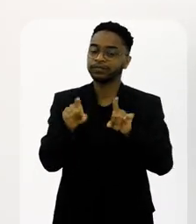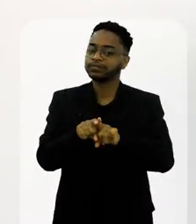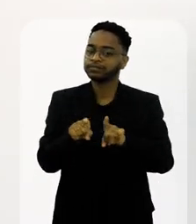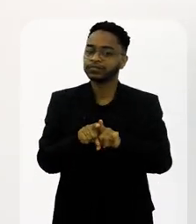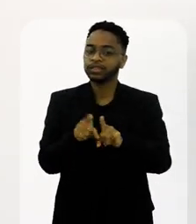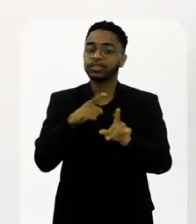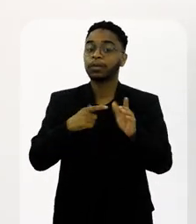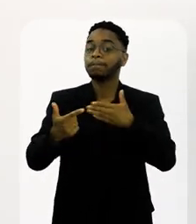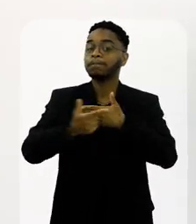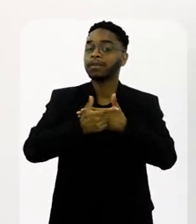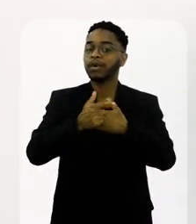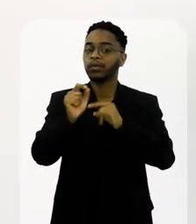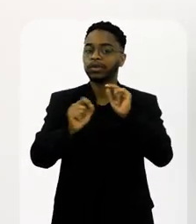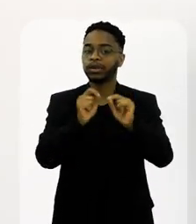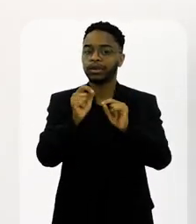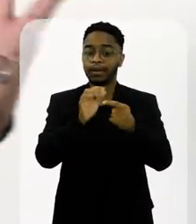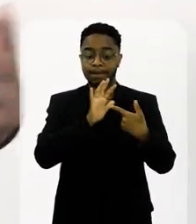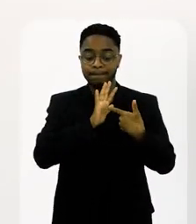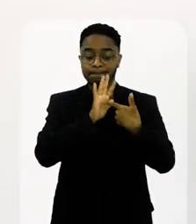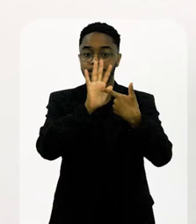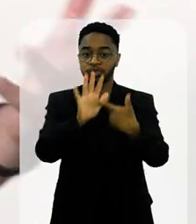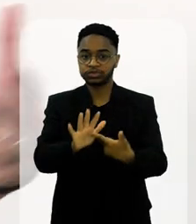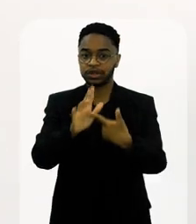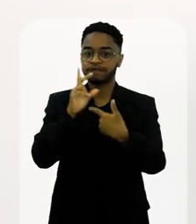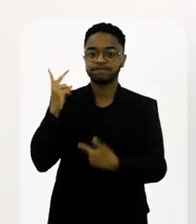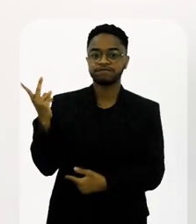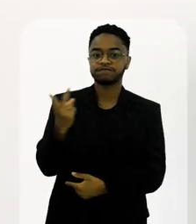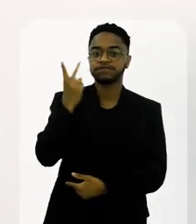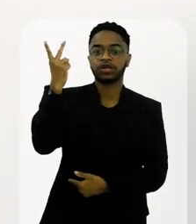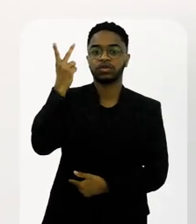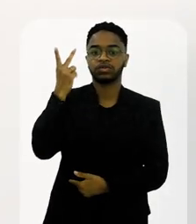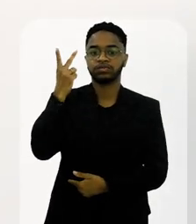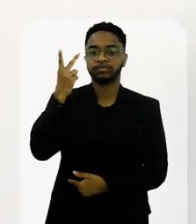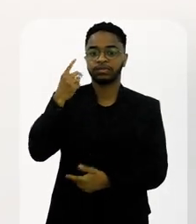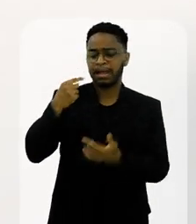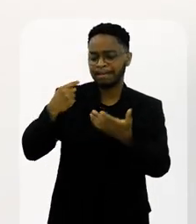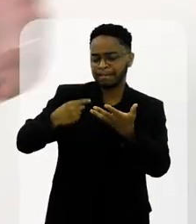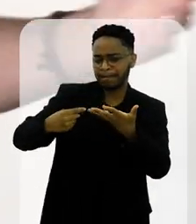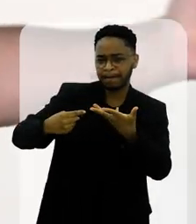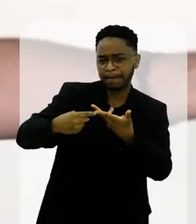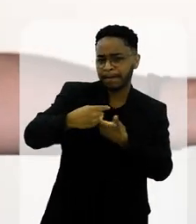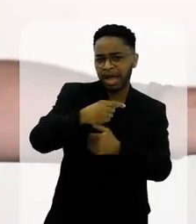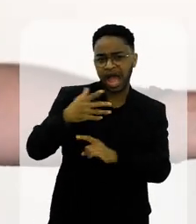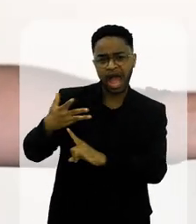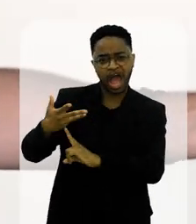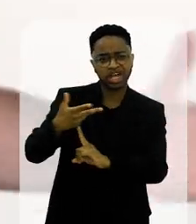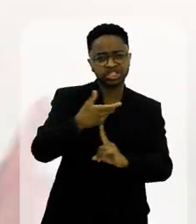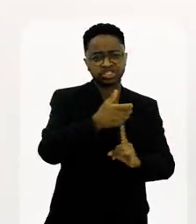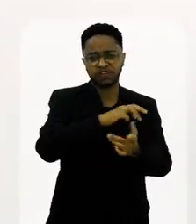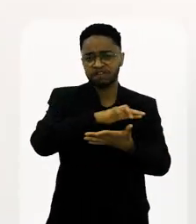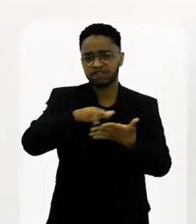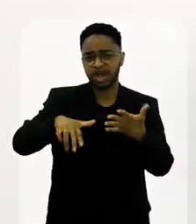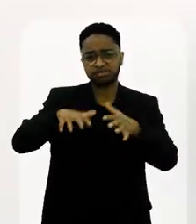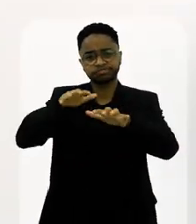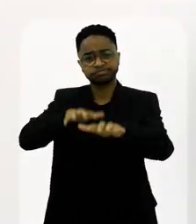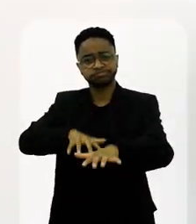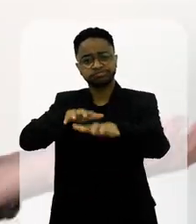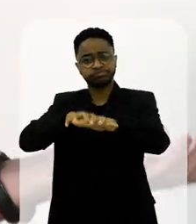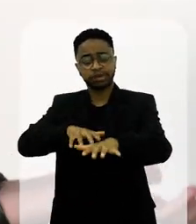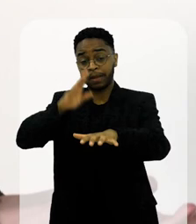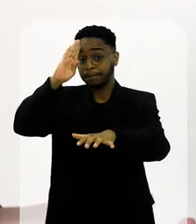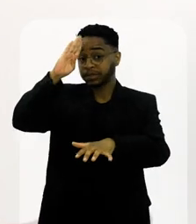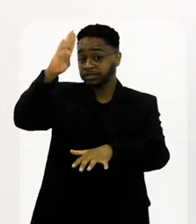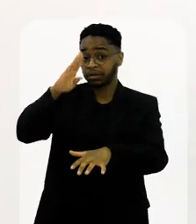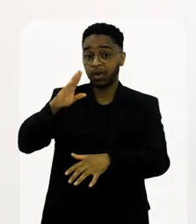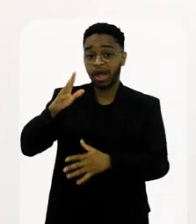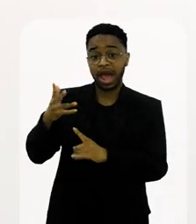que tem a função de apresentar, de mostrar, de valorizar dezenas, centenas de artistas que estão passando ali na Avenida, que são